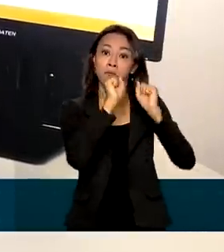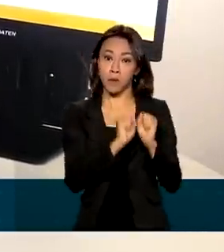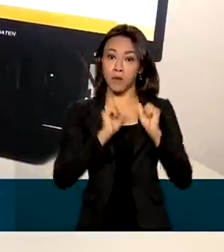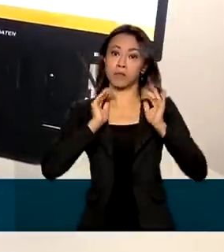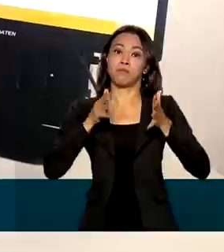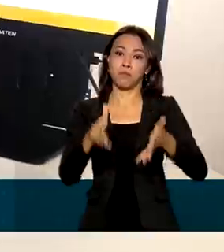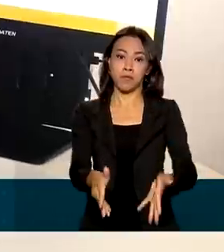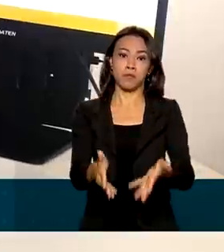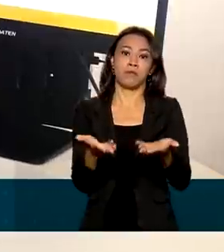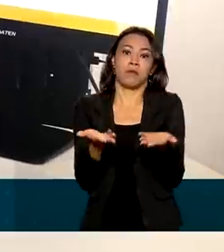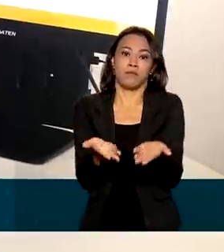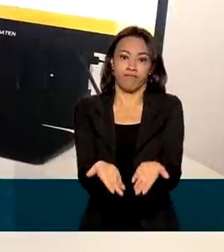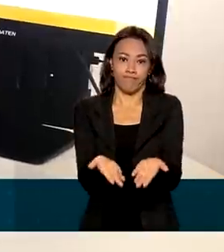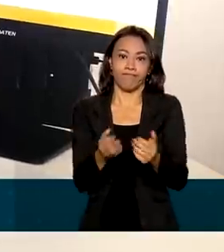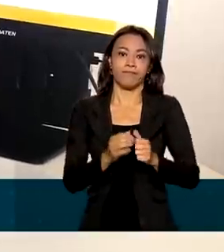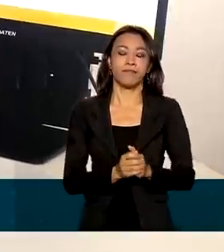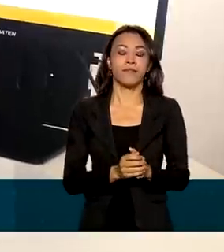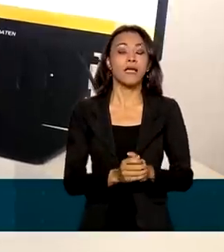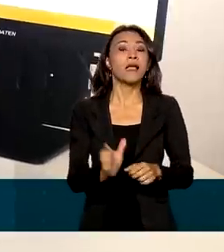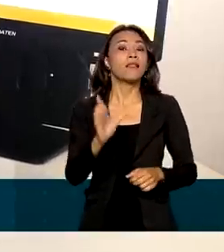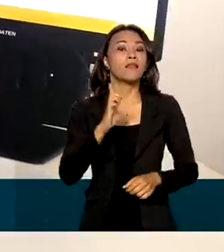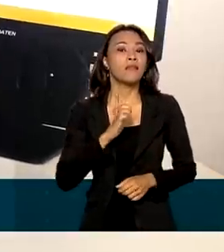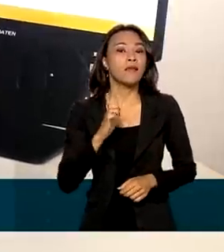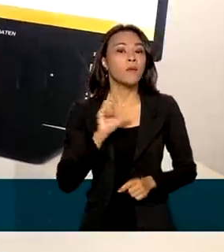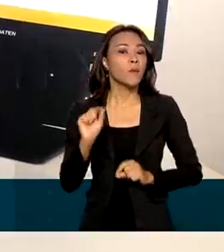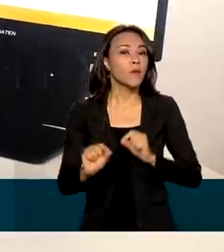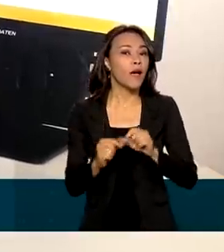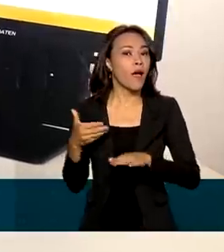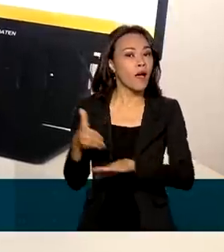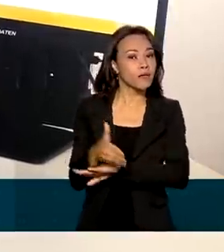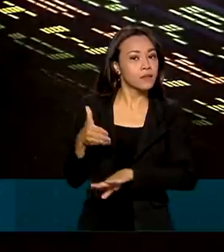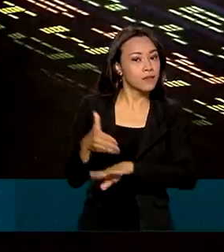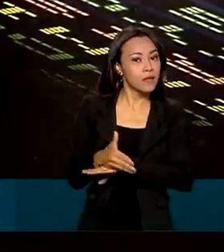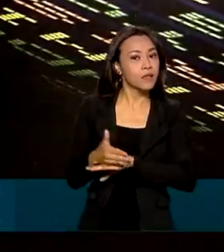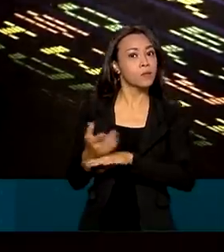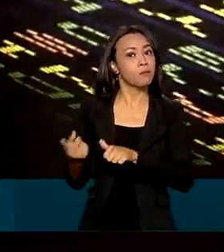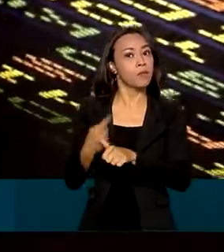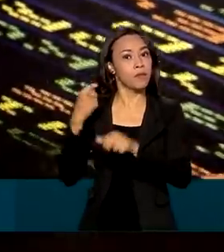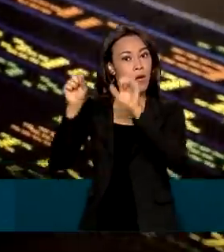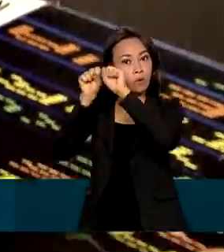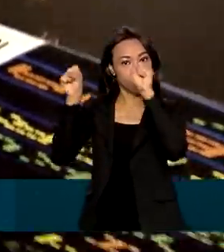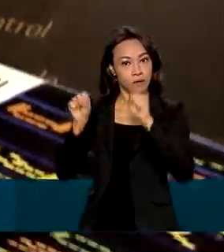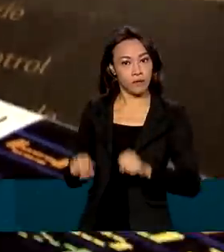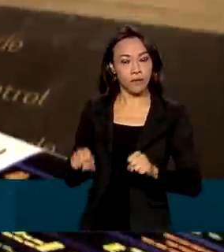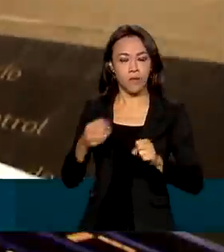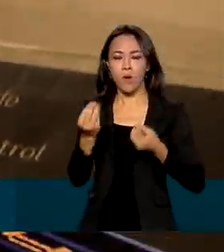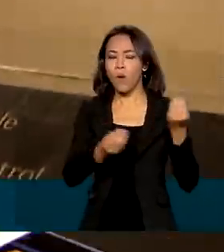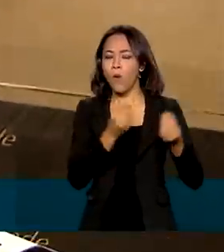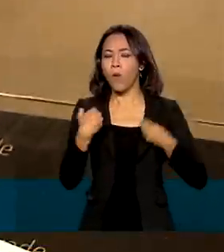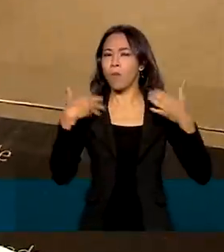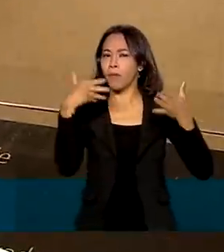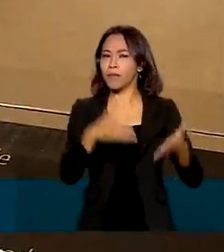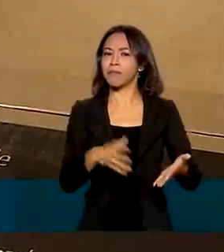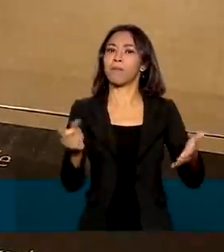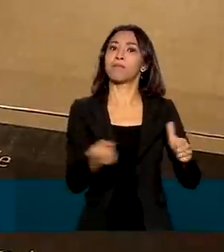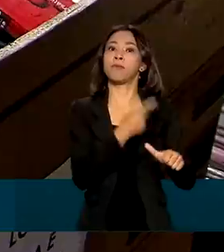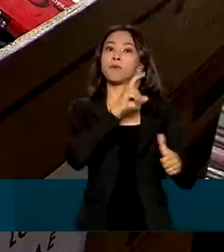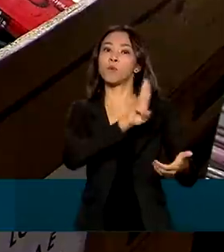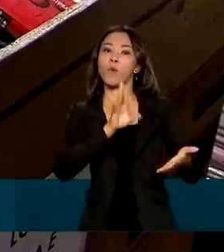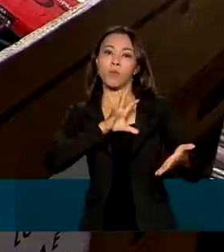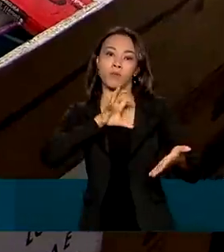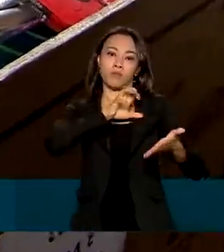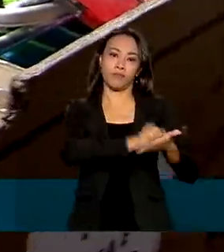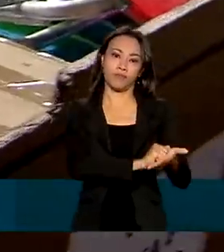desde que tenham acesso ao sistema. Para participar, é preciso fazer um cadastro